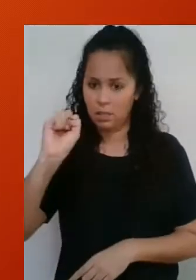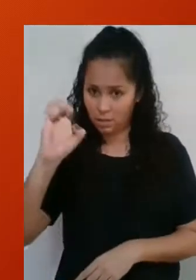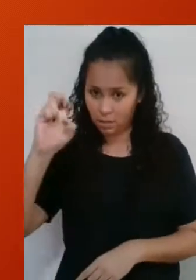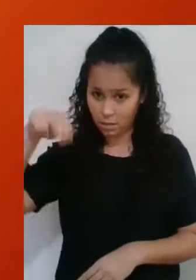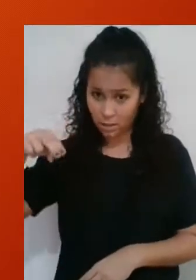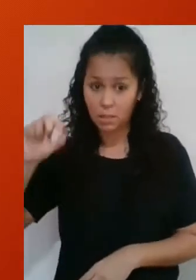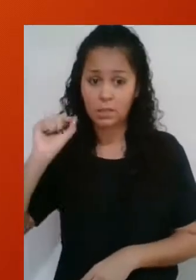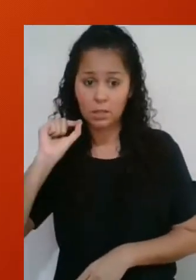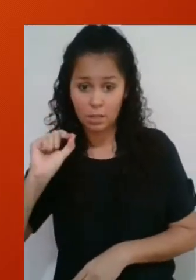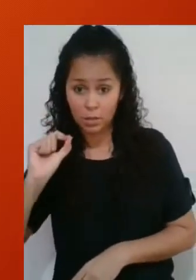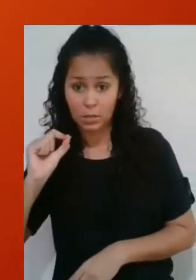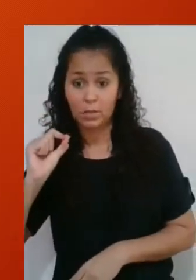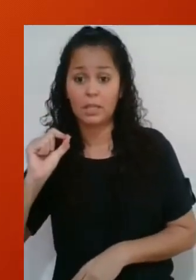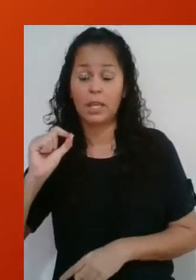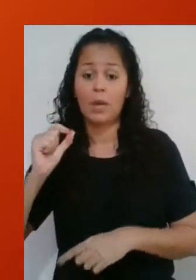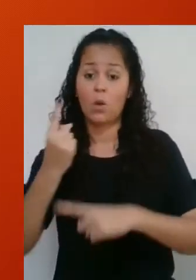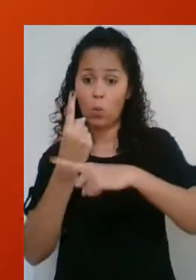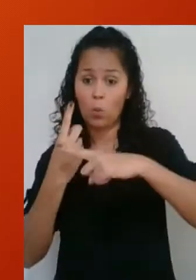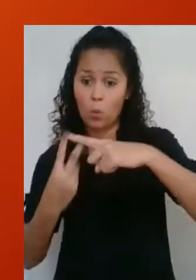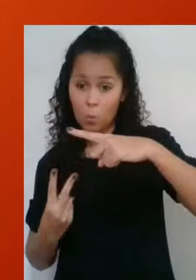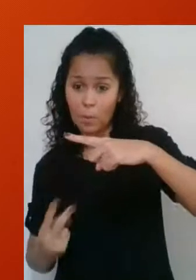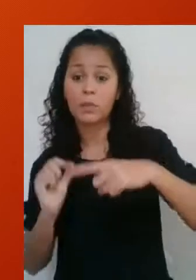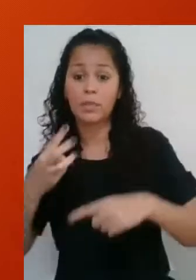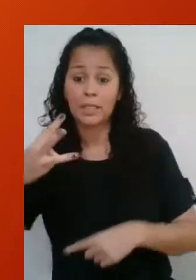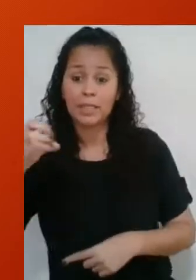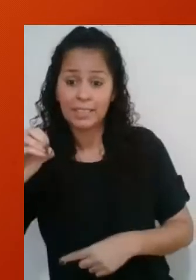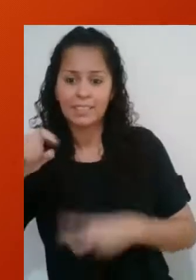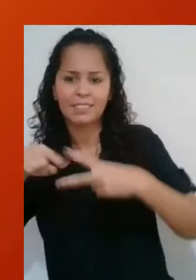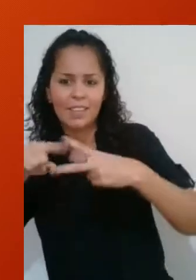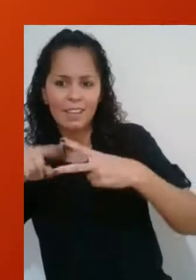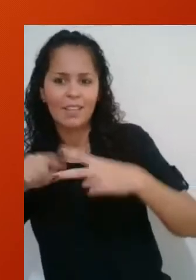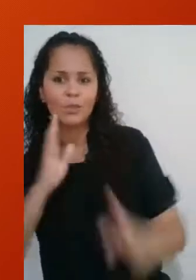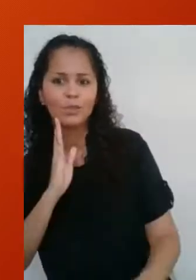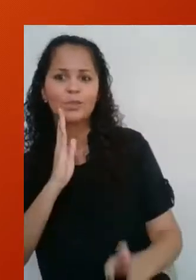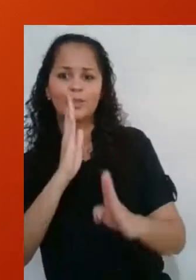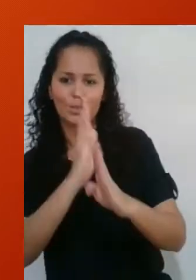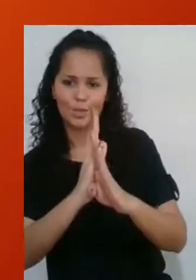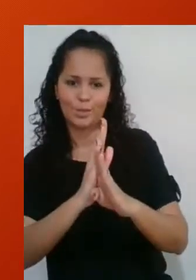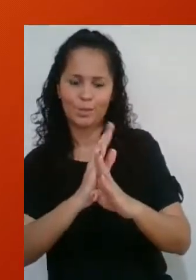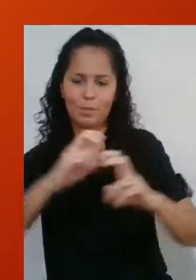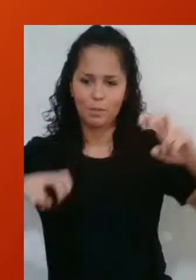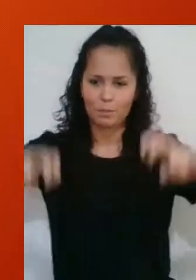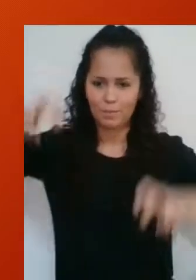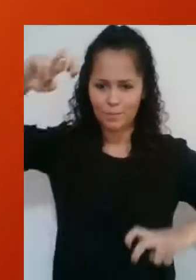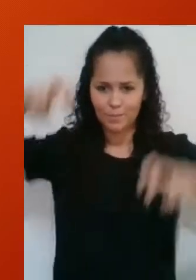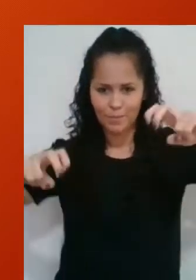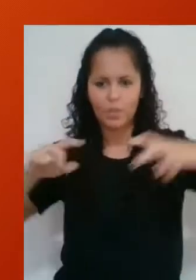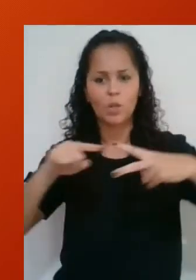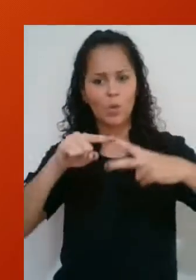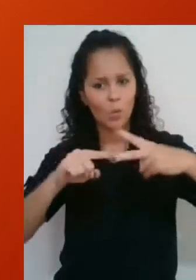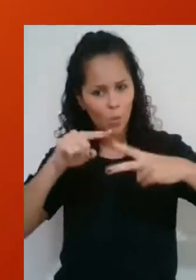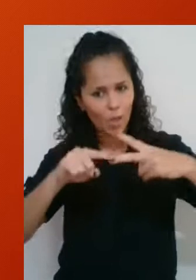é meio é 30 graus. Basta voltar na tabela e consultar. Dessa forma, descobrimos o ângulo formado pela